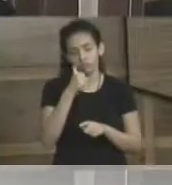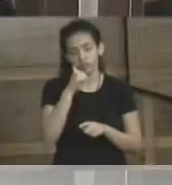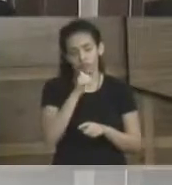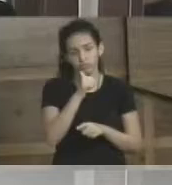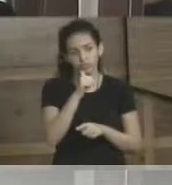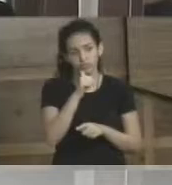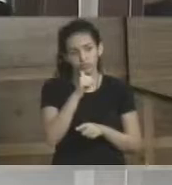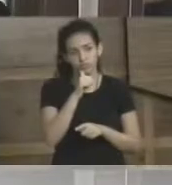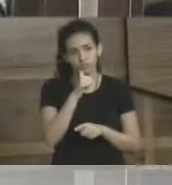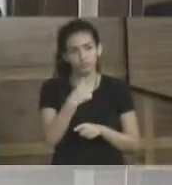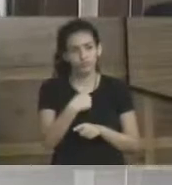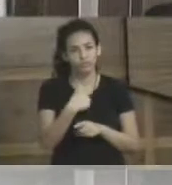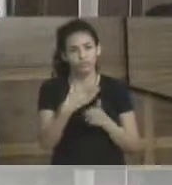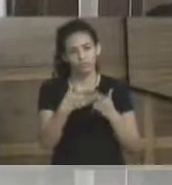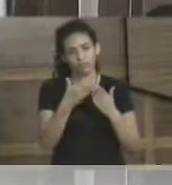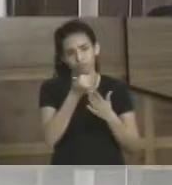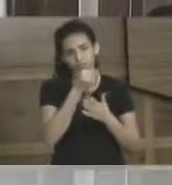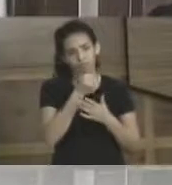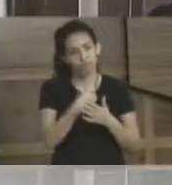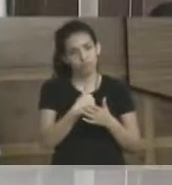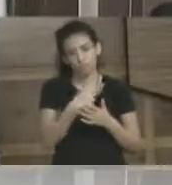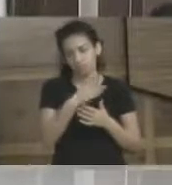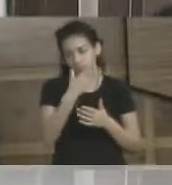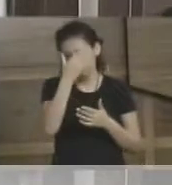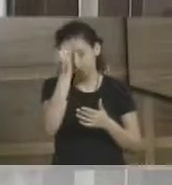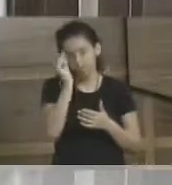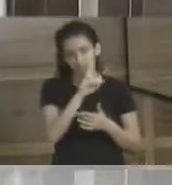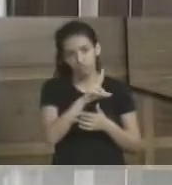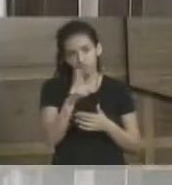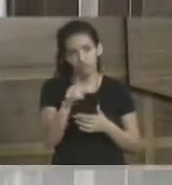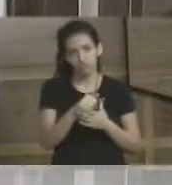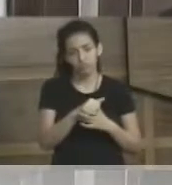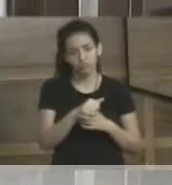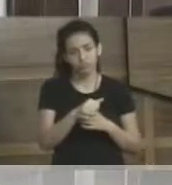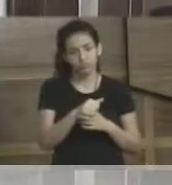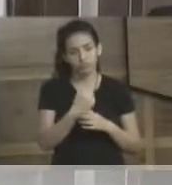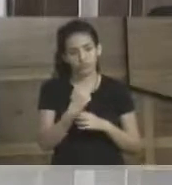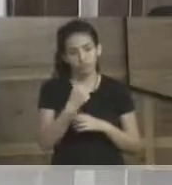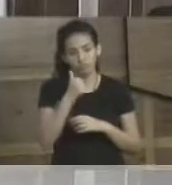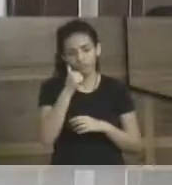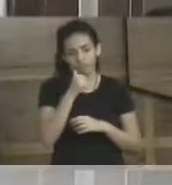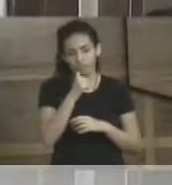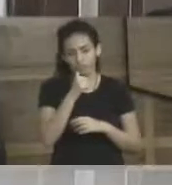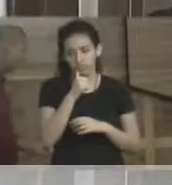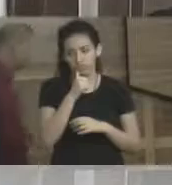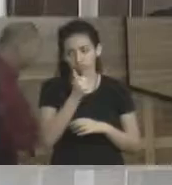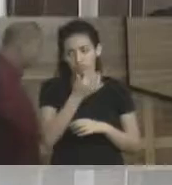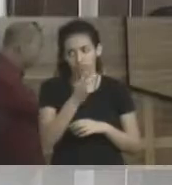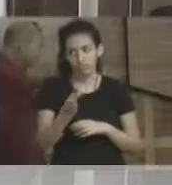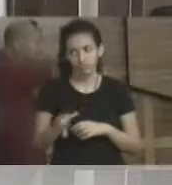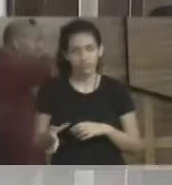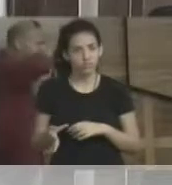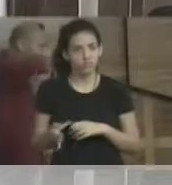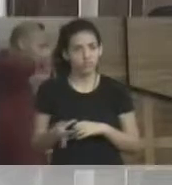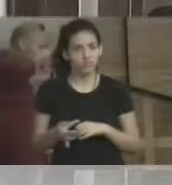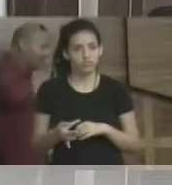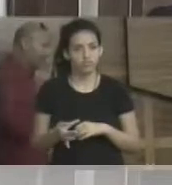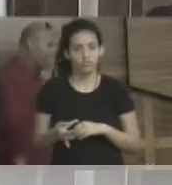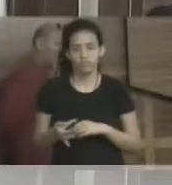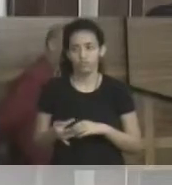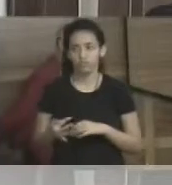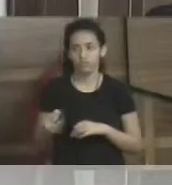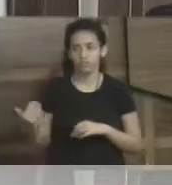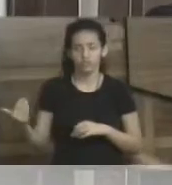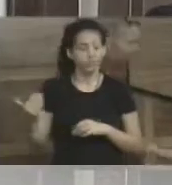peço desculpas que não me recordo especificamente o nome dela, que foi lá do Frade, uma amiga minha, que veio